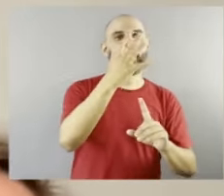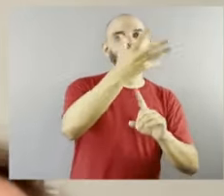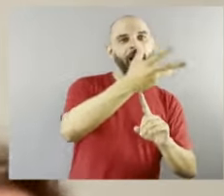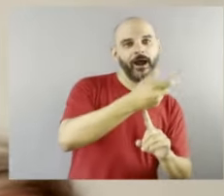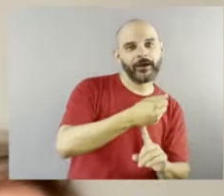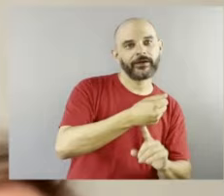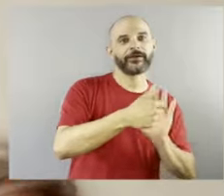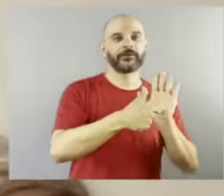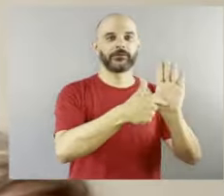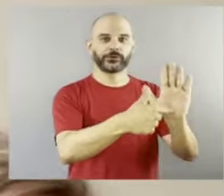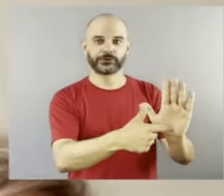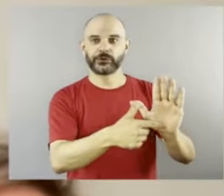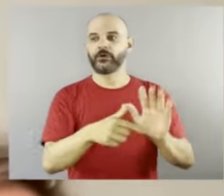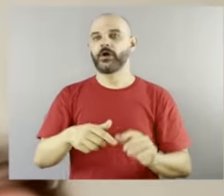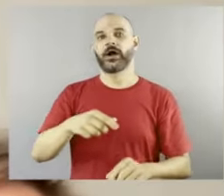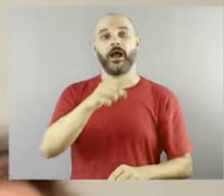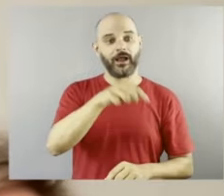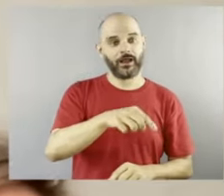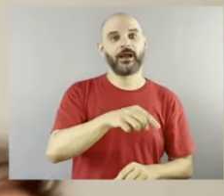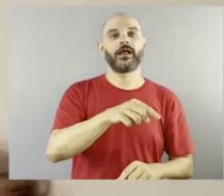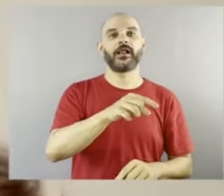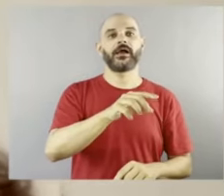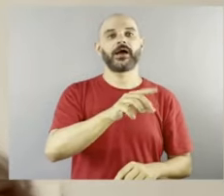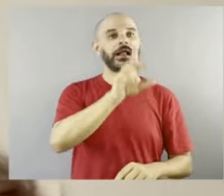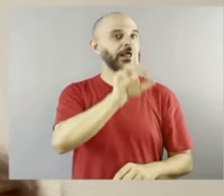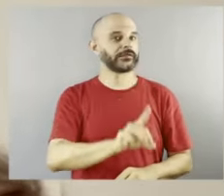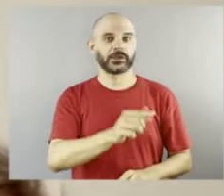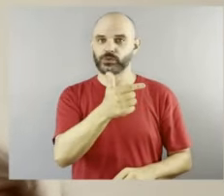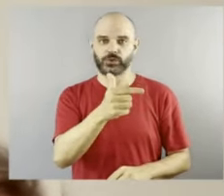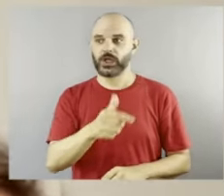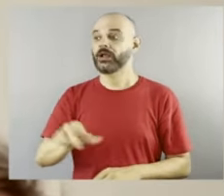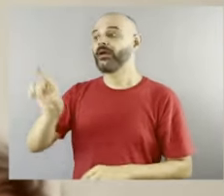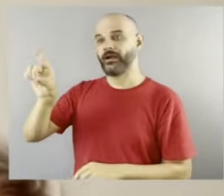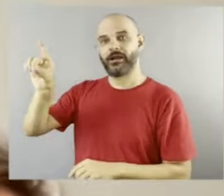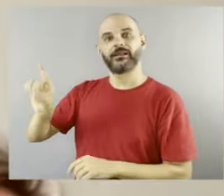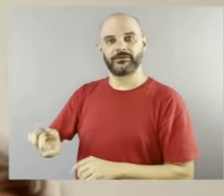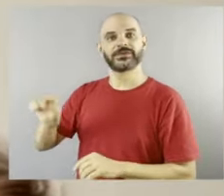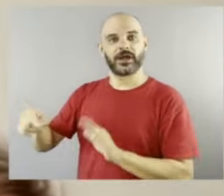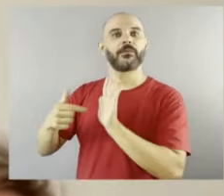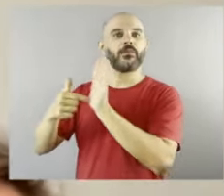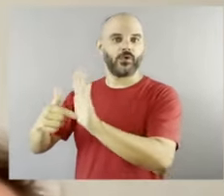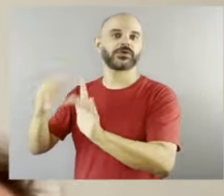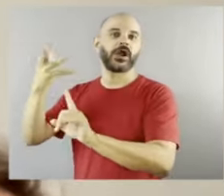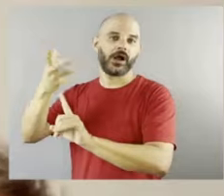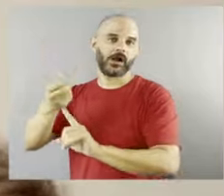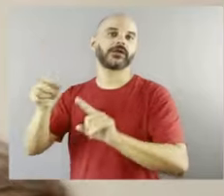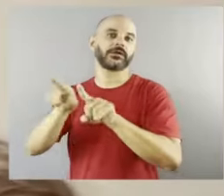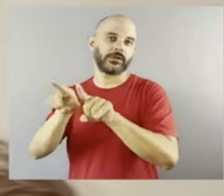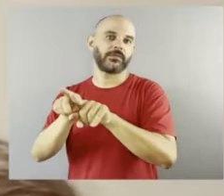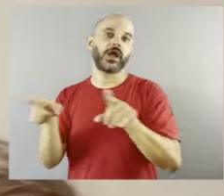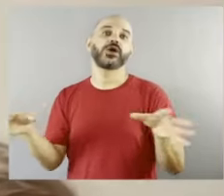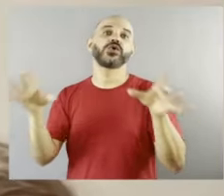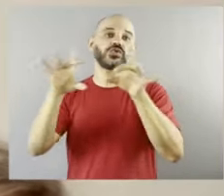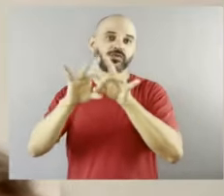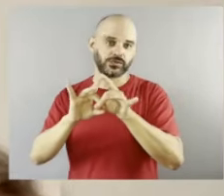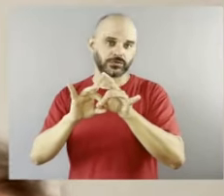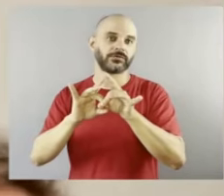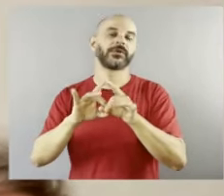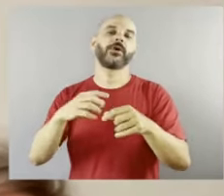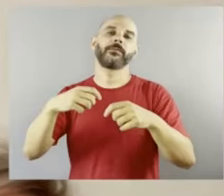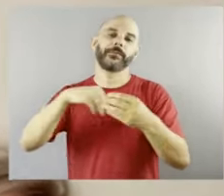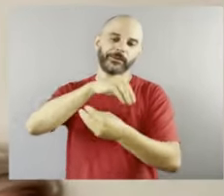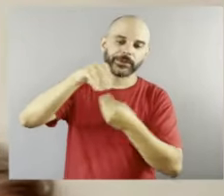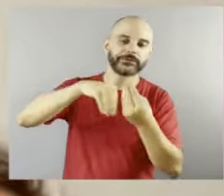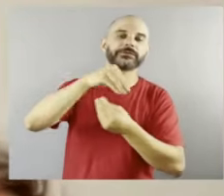deficiência. E assim a gente foi construindo, sempre pensando em inclusão, tá? Sempre faltado em estar todo mundo misturado, tudo